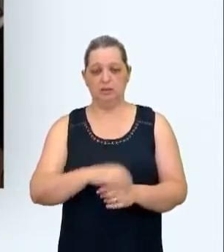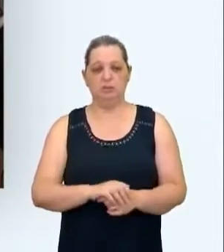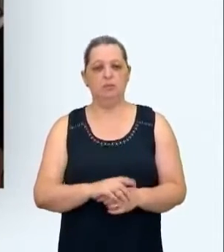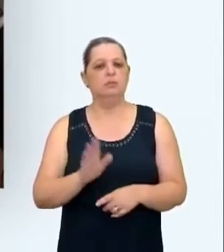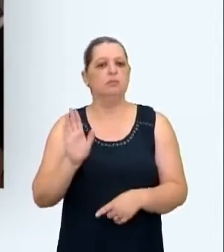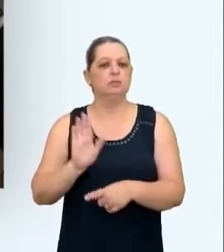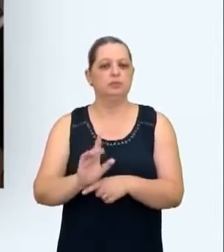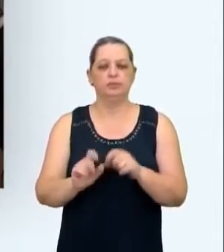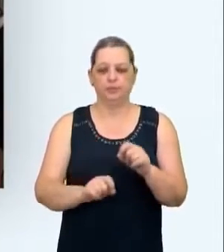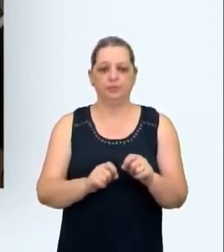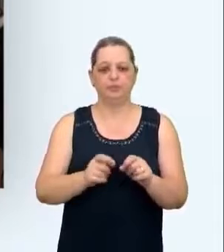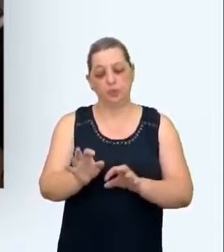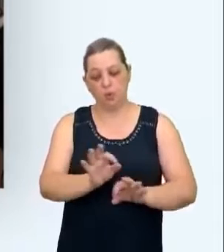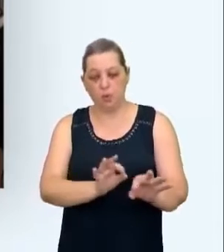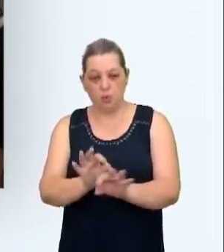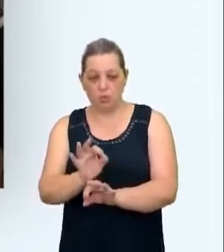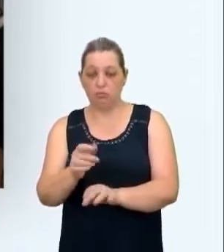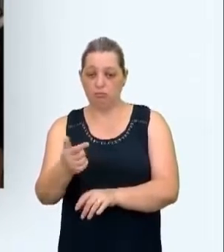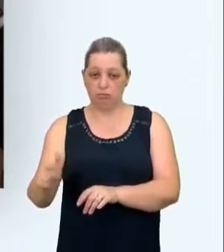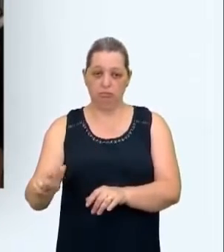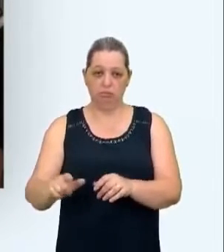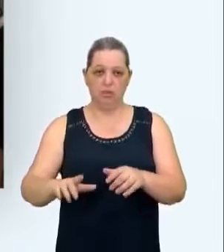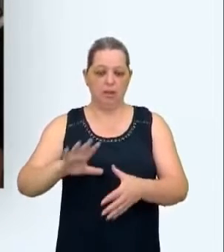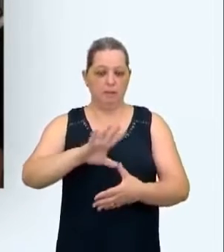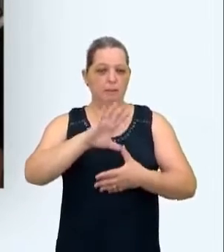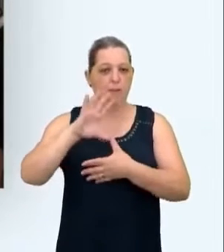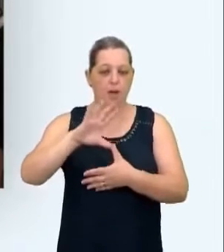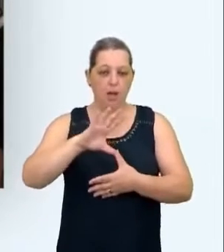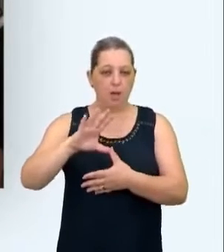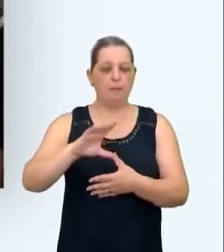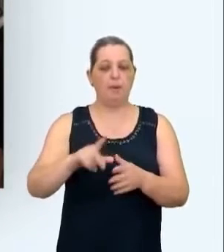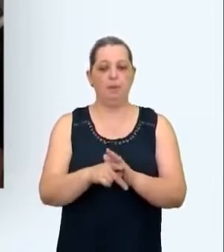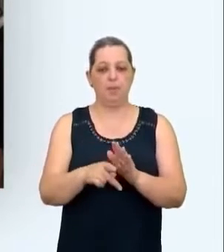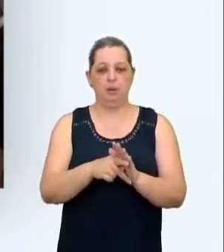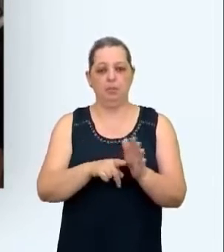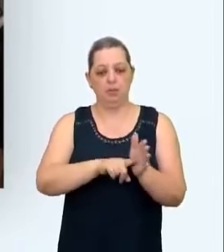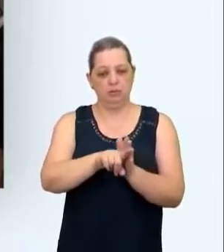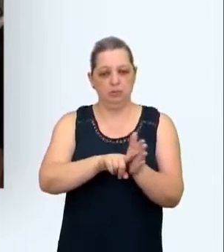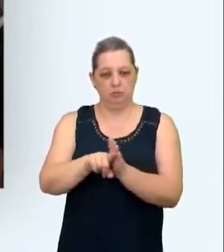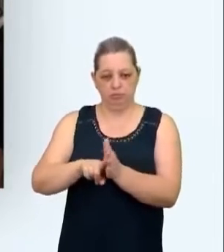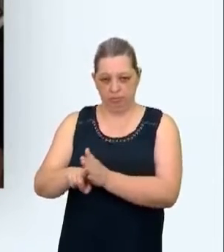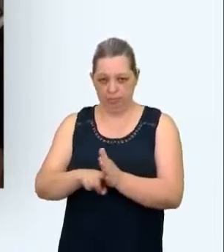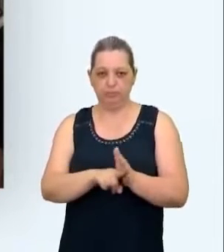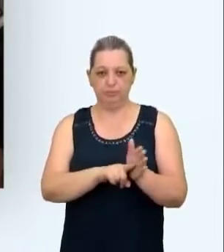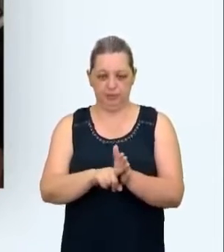em parceria com outras organizações, fez um mapa com informações coletadas pelo povo líbio.